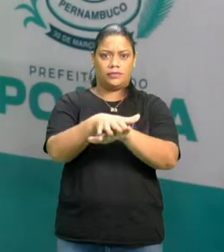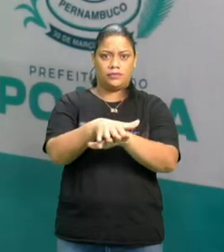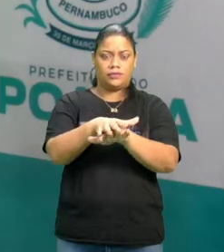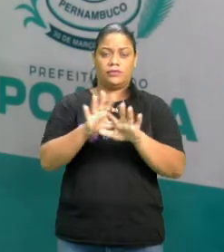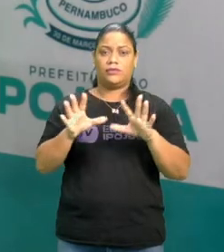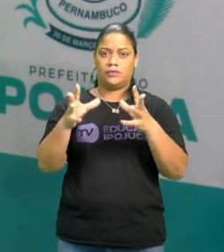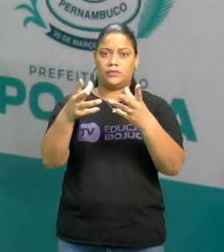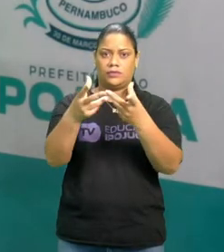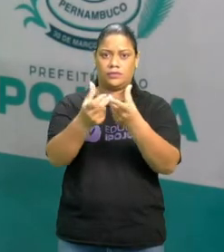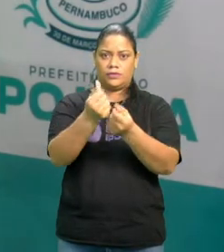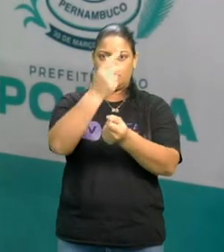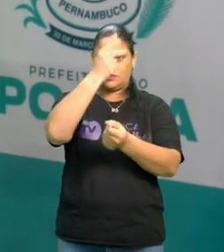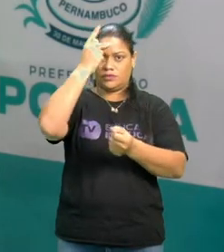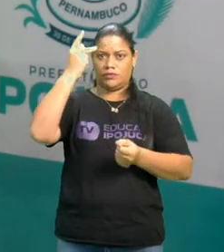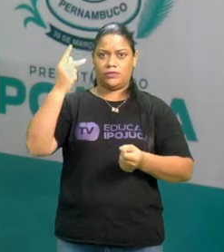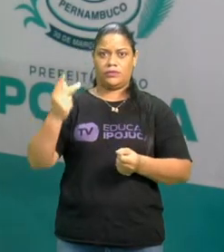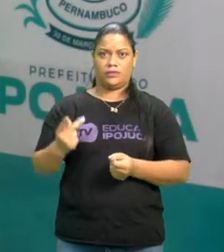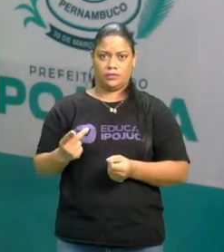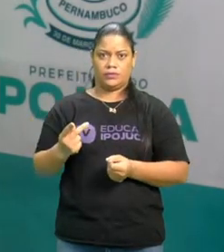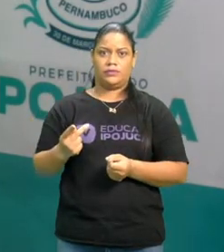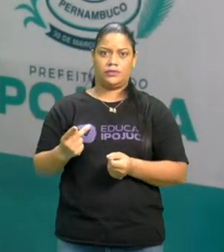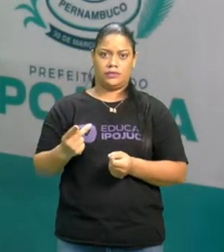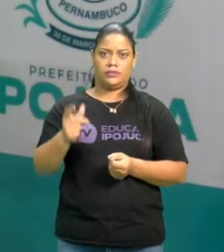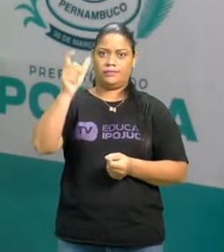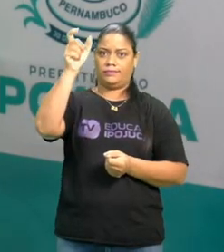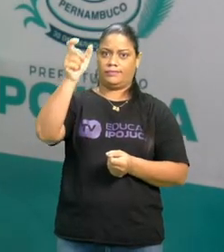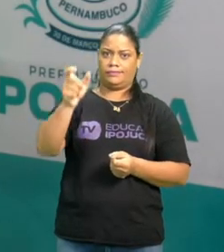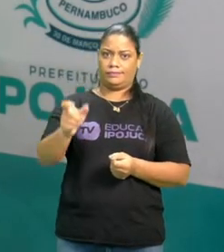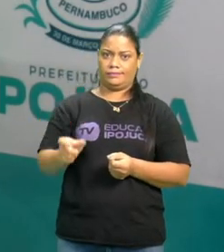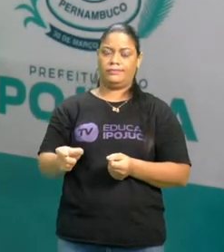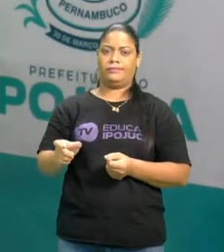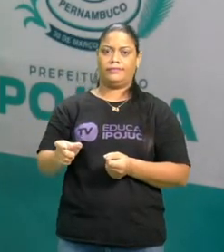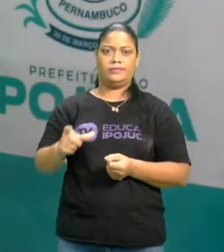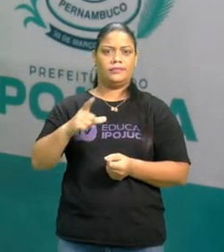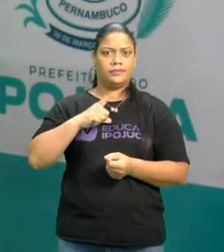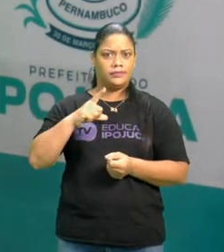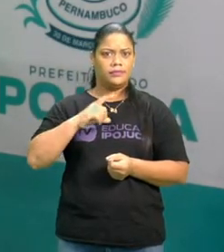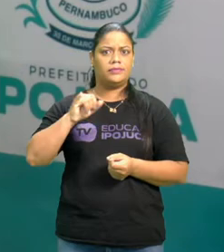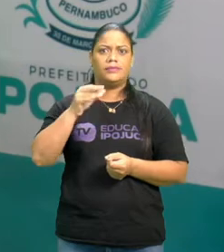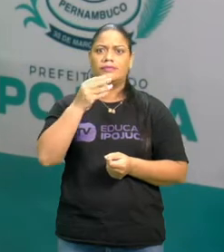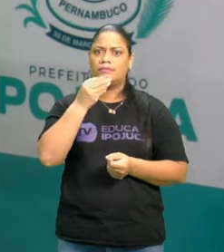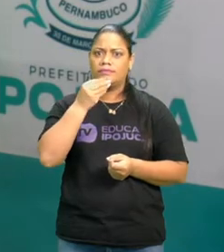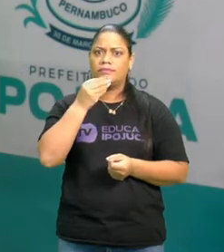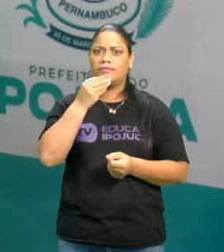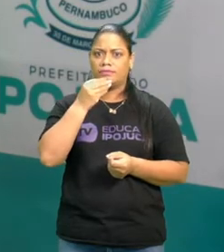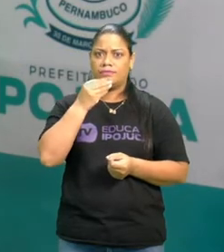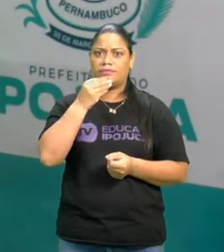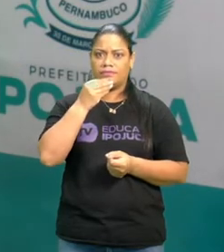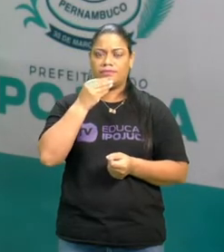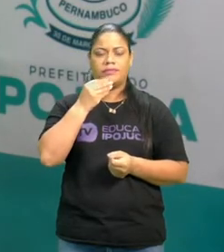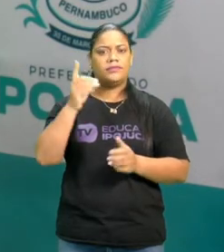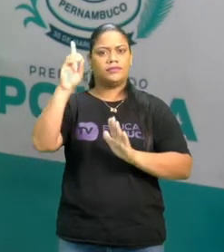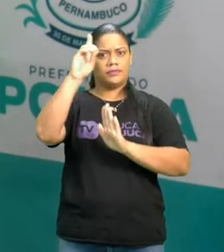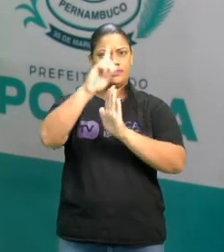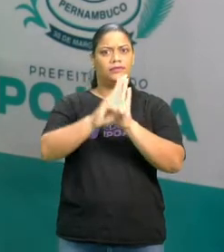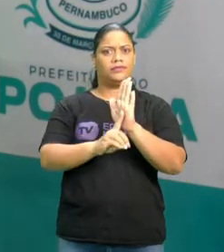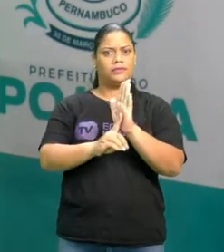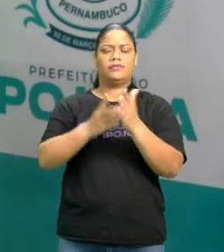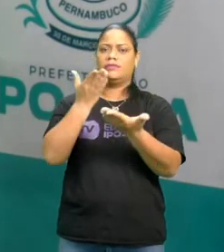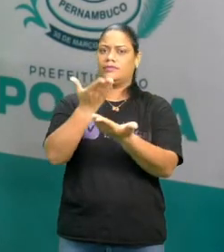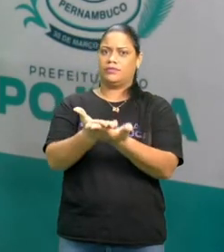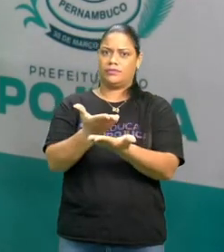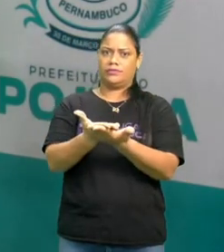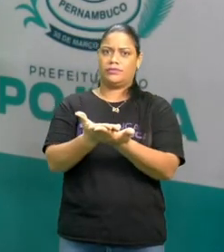que todas as pessoas, enquanto cidadãos, tenham oportunidade dentro do seu direito de estudo.